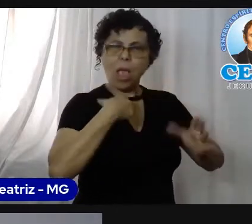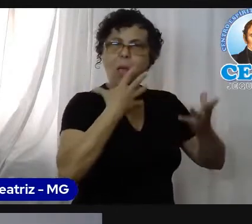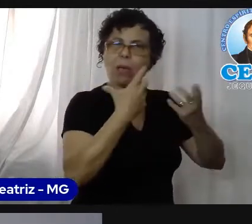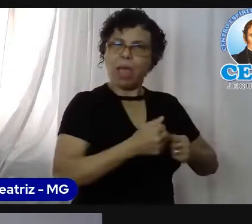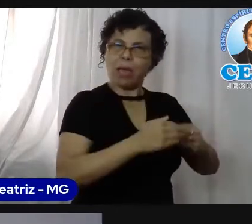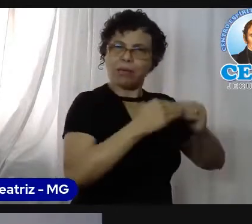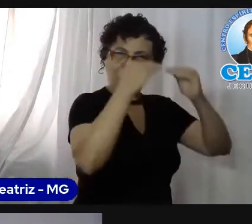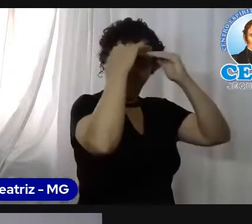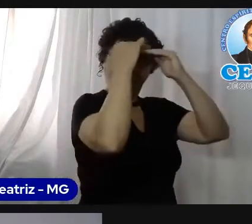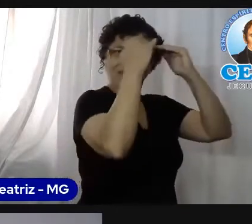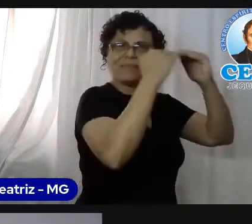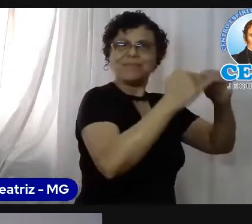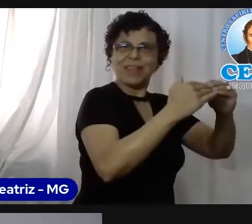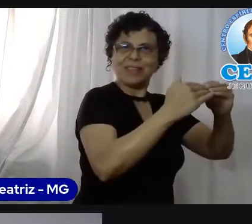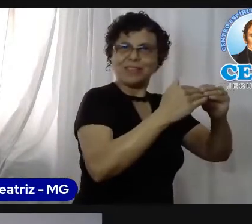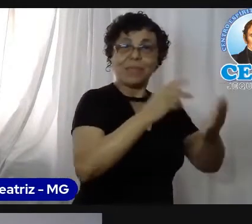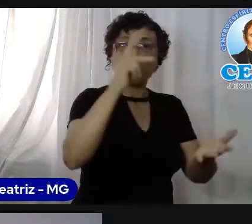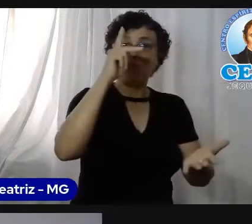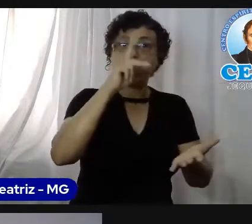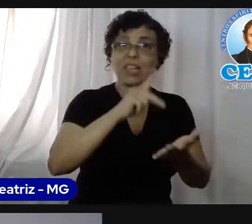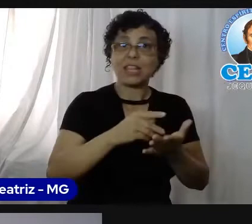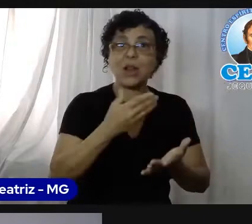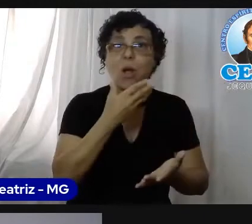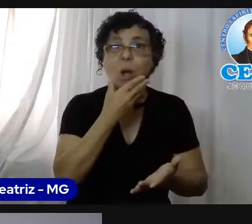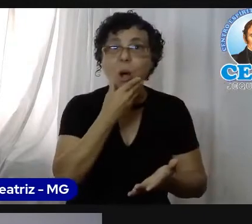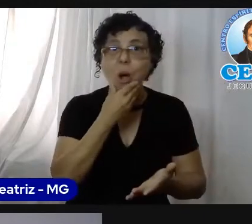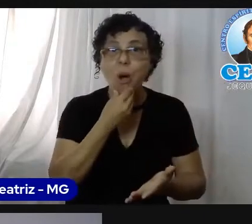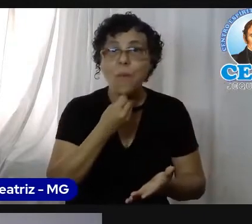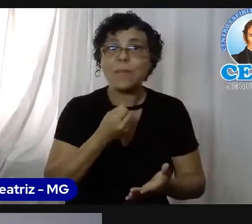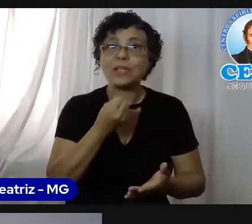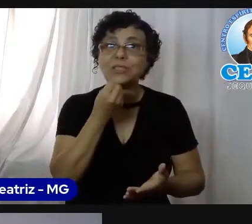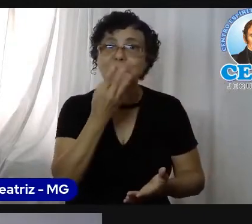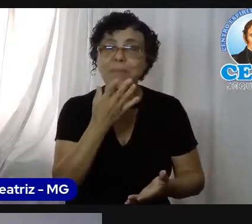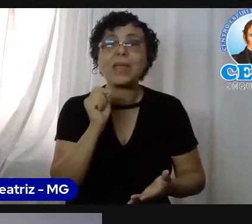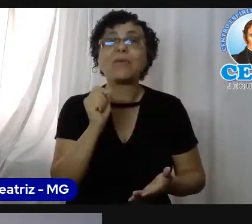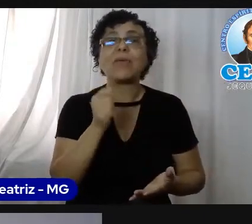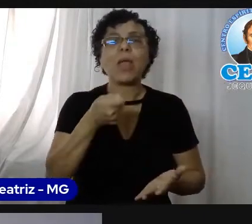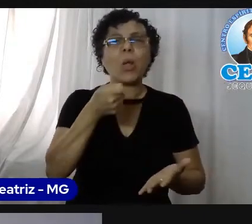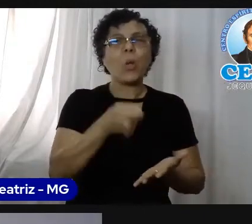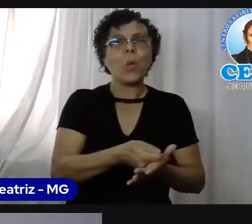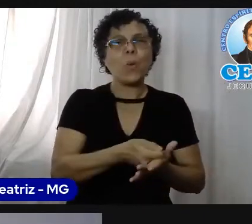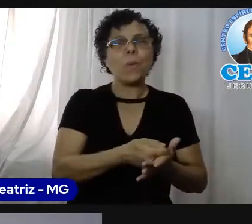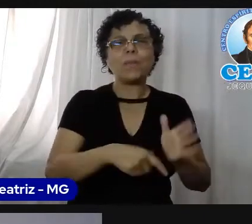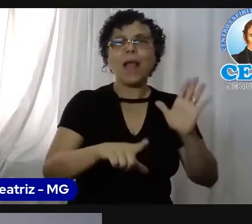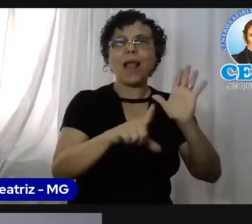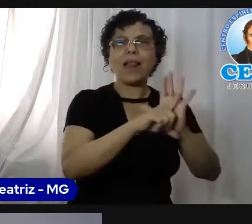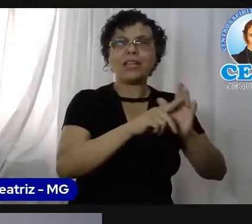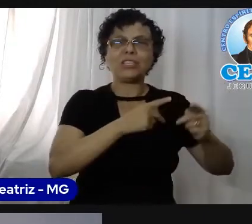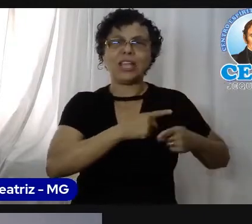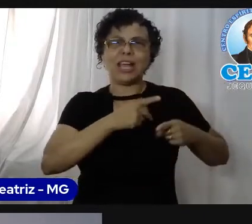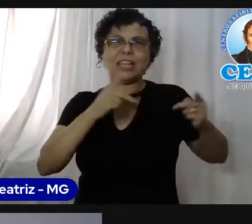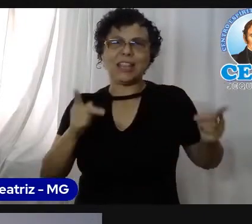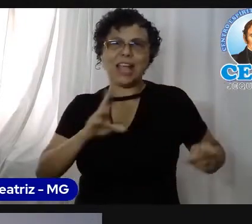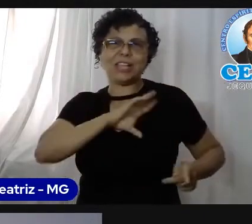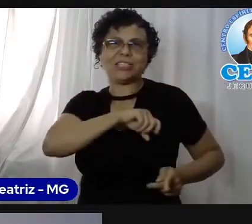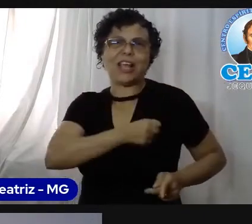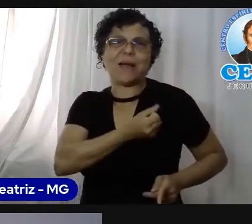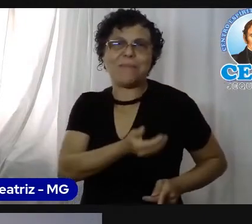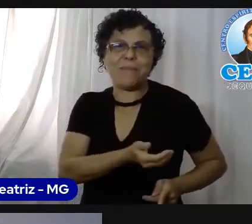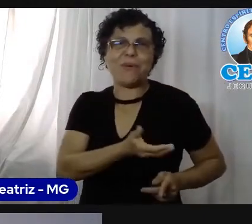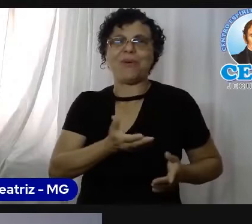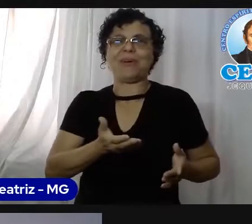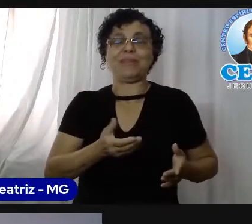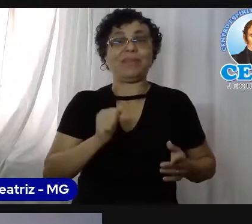verdadeiro homem de bem é o que cumpre a lei de justiça, amor e caridade em toda a sua pureza. Então, as referências